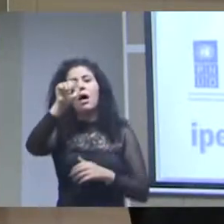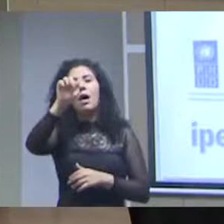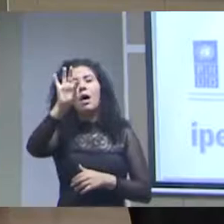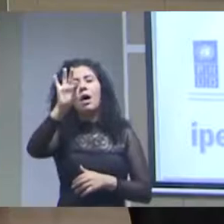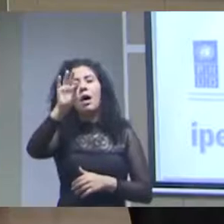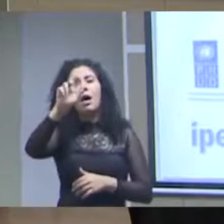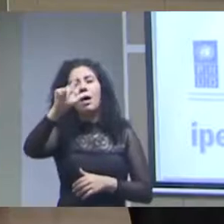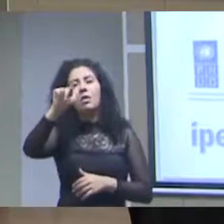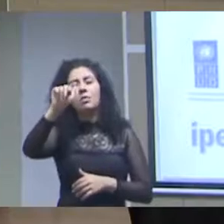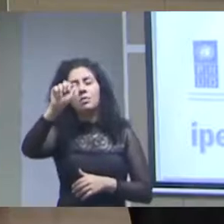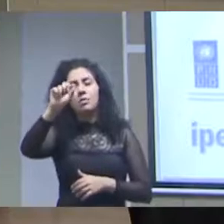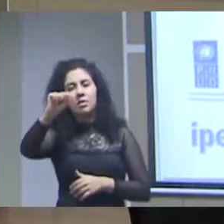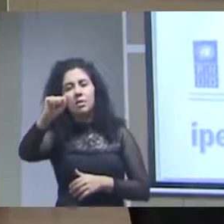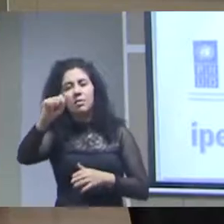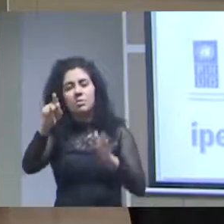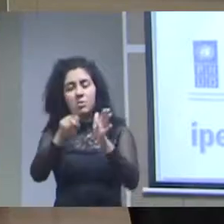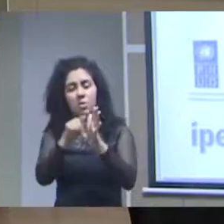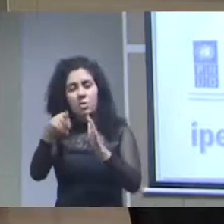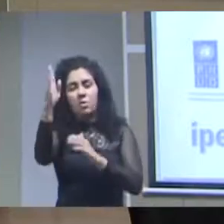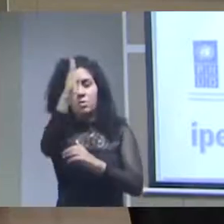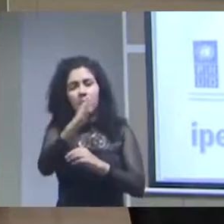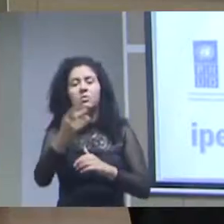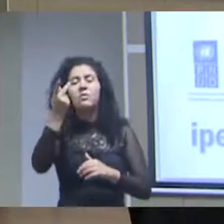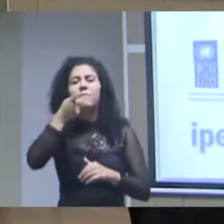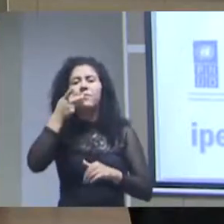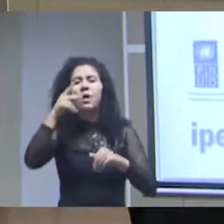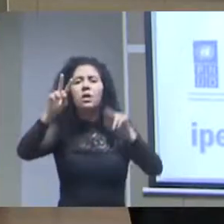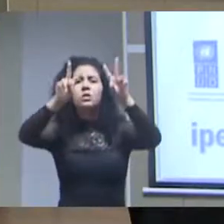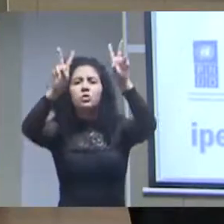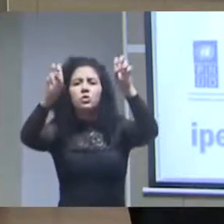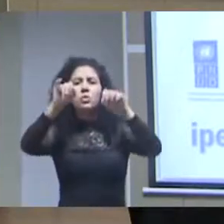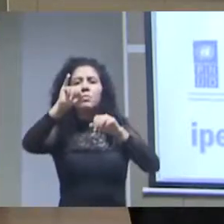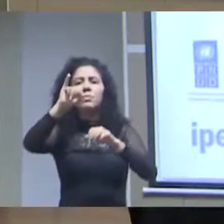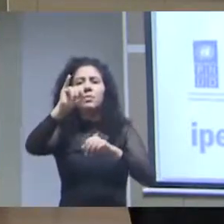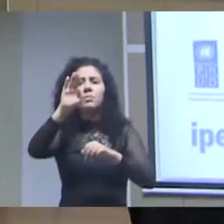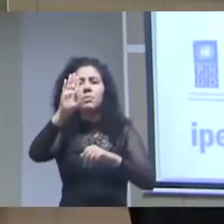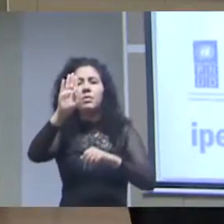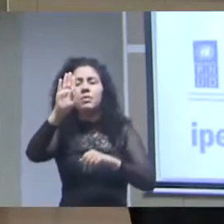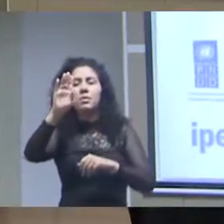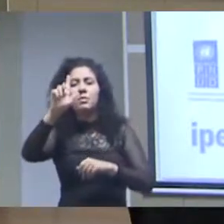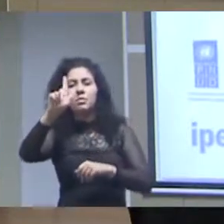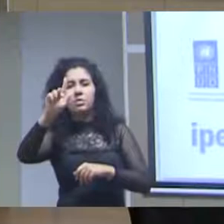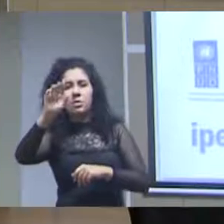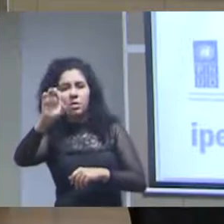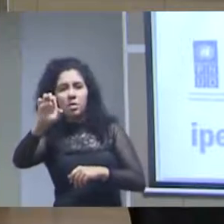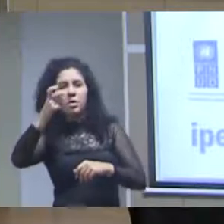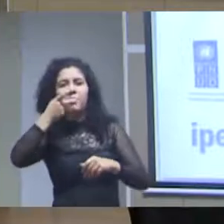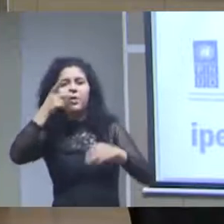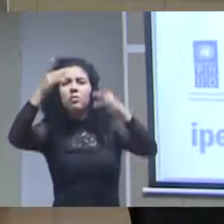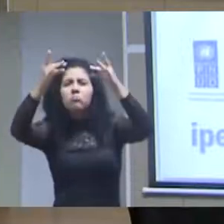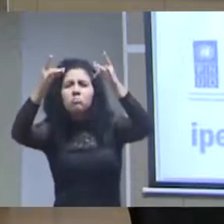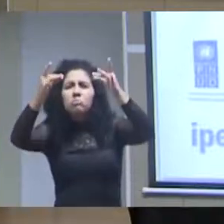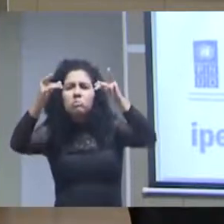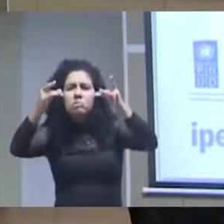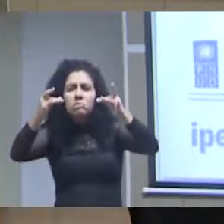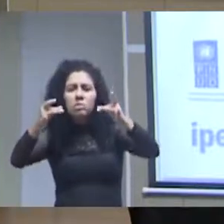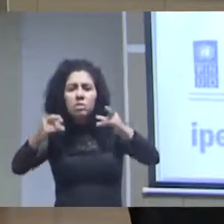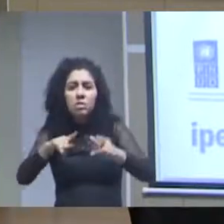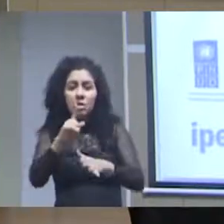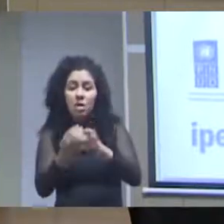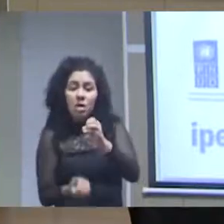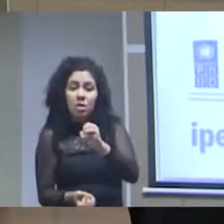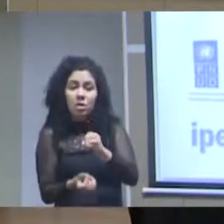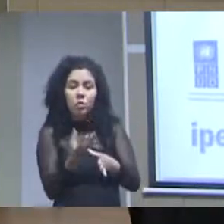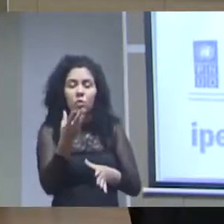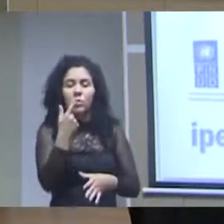dos censos do IBGE é uma ferramenta que foi desenvolvida em conjunto aí um exemplo de